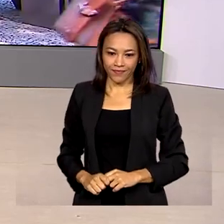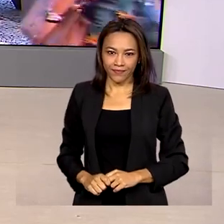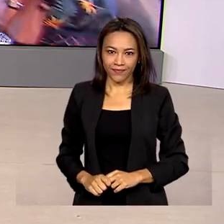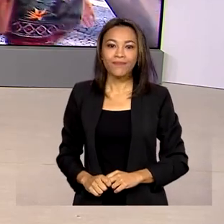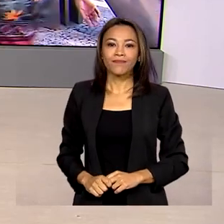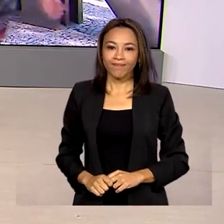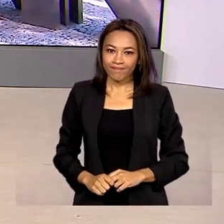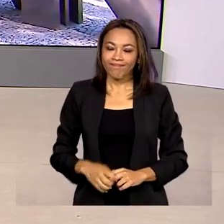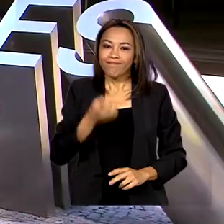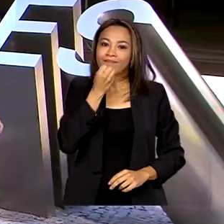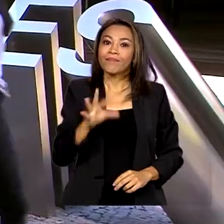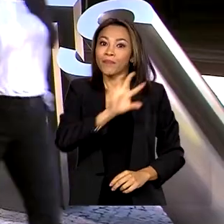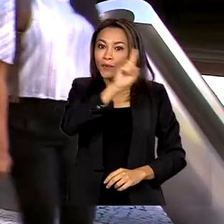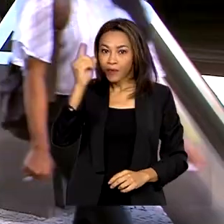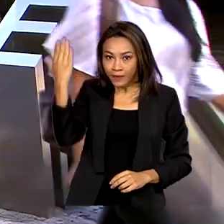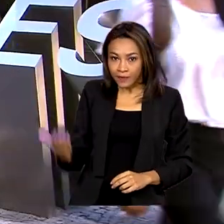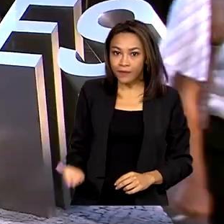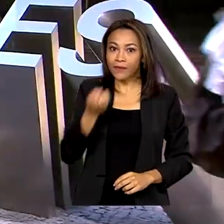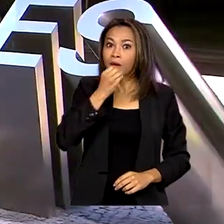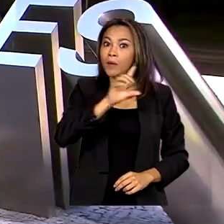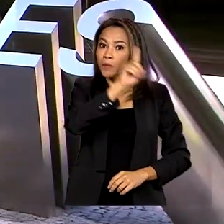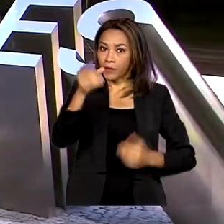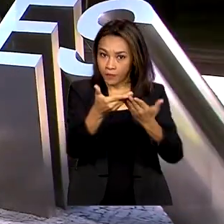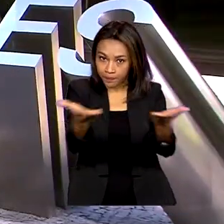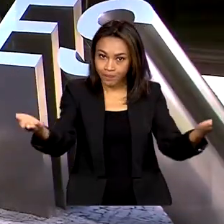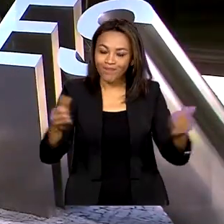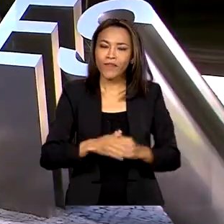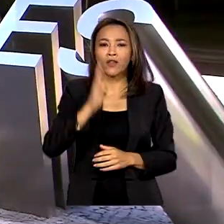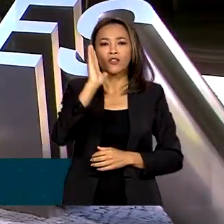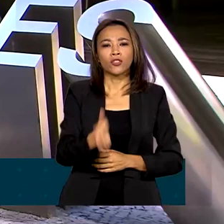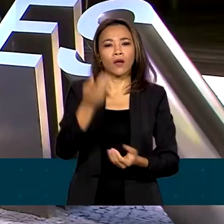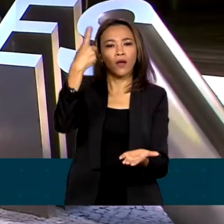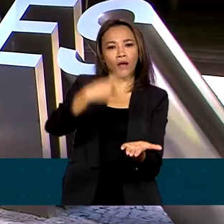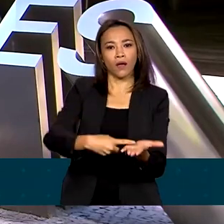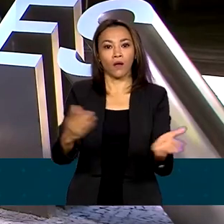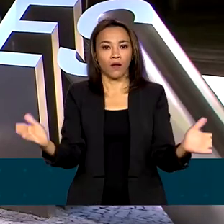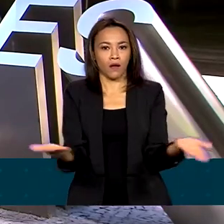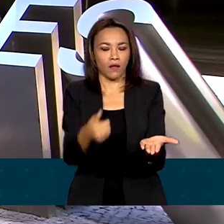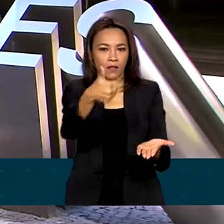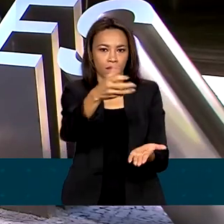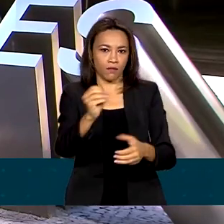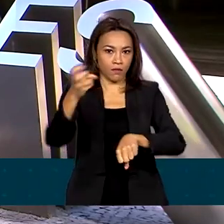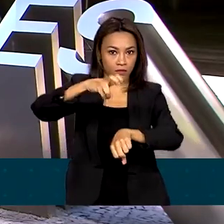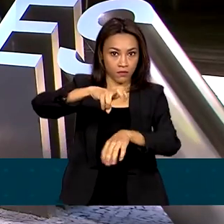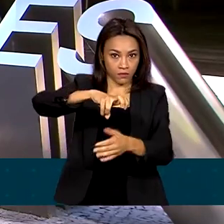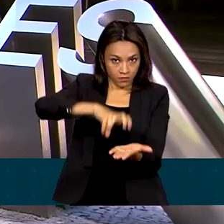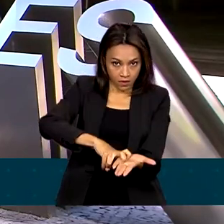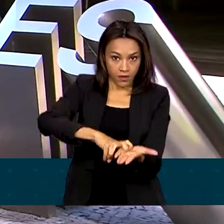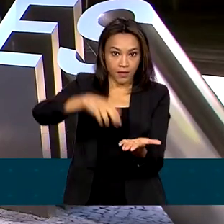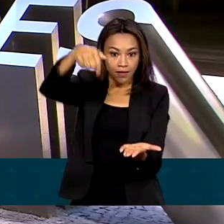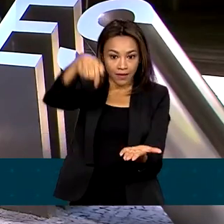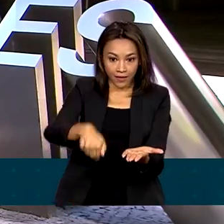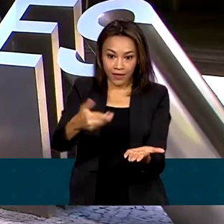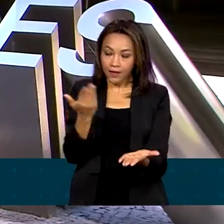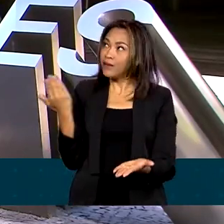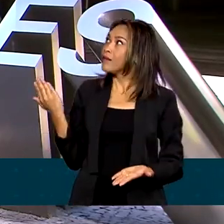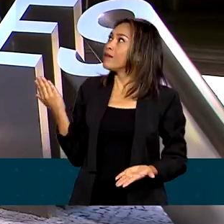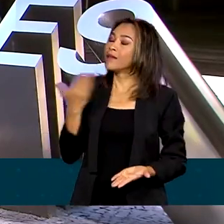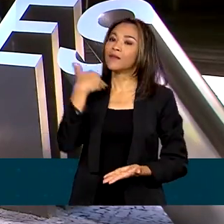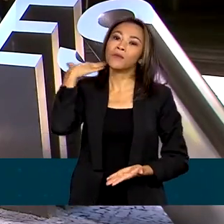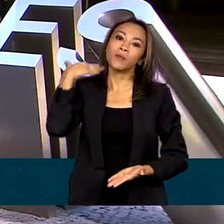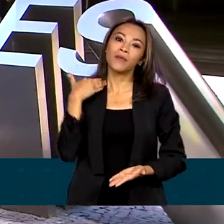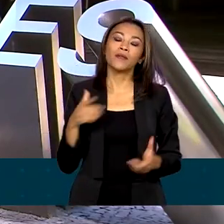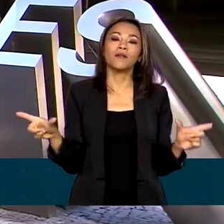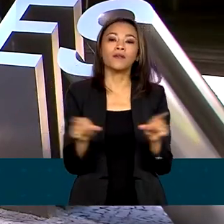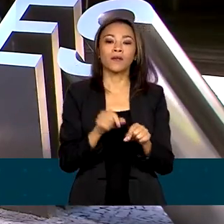Bom dia, Natália! Bom dia a todos! Está marcada para hoje, às 10 da manhã, aqui na sede do BNDES, a cerimônia